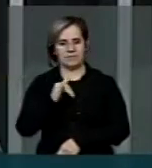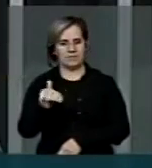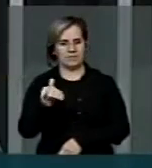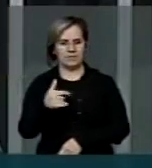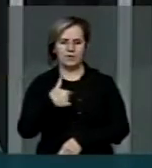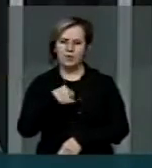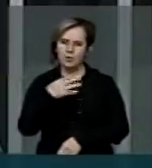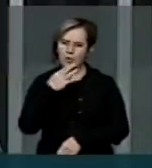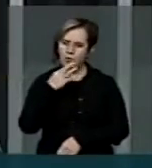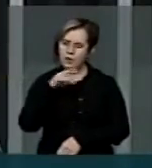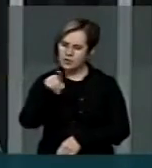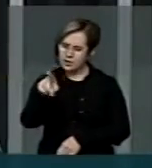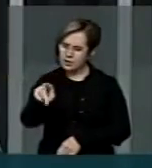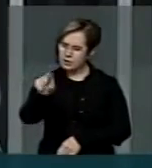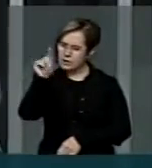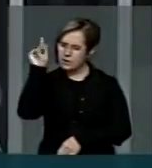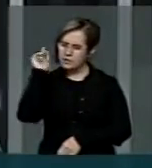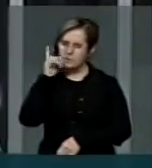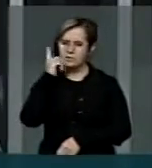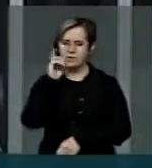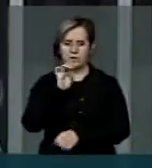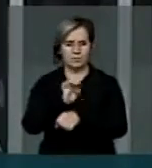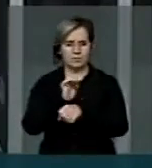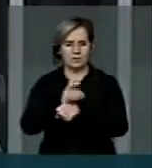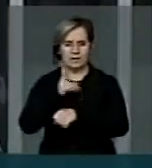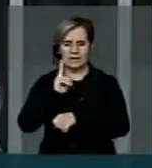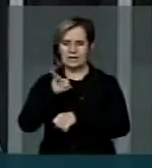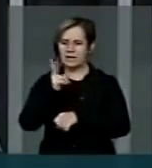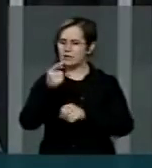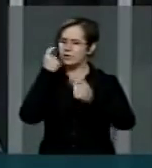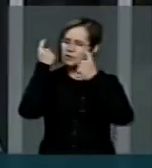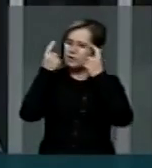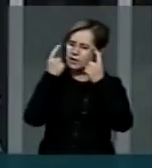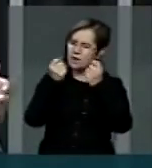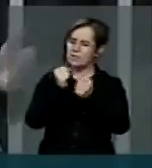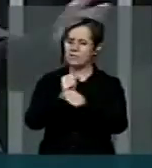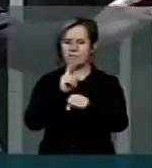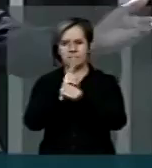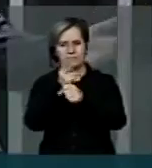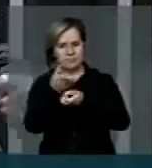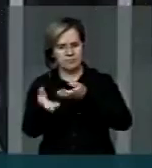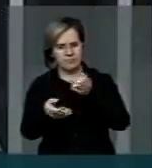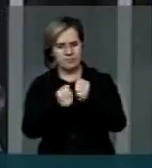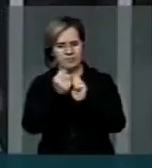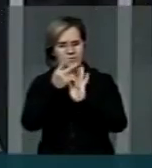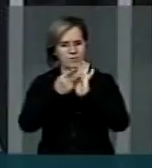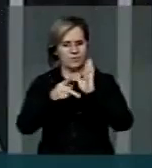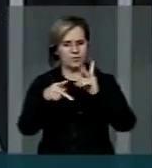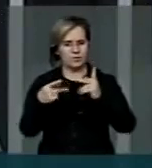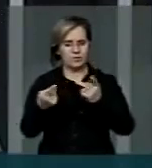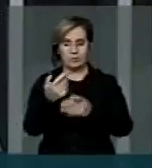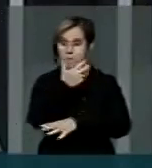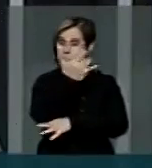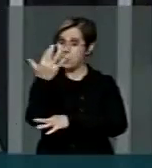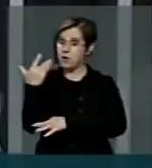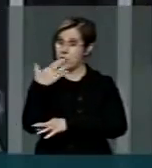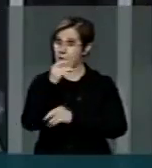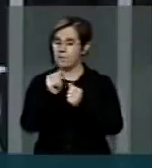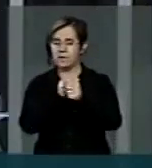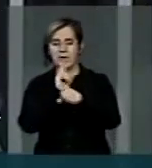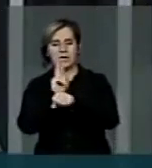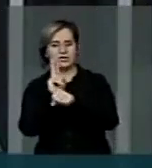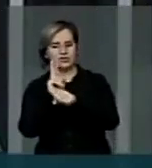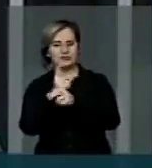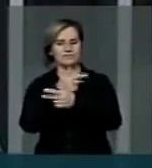eu conheço desde quando foi deputada estadual e ela sempre foi preocupada no problema do meio ambiente, preservação